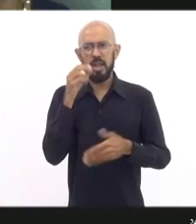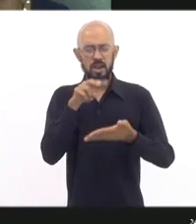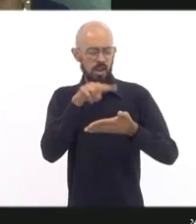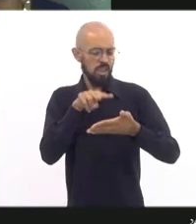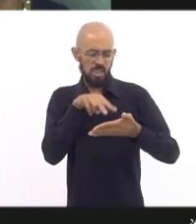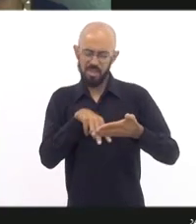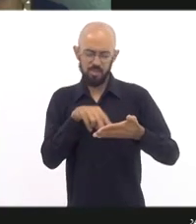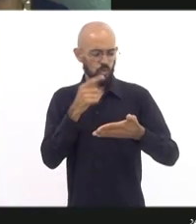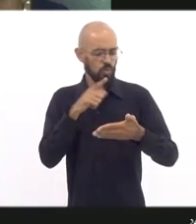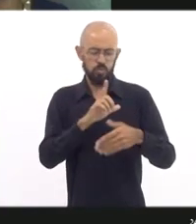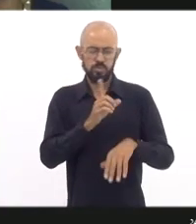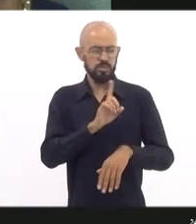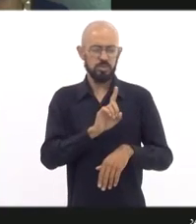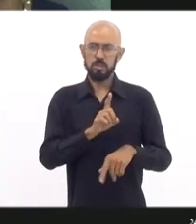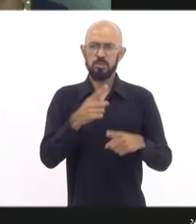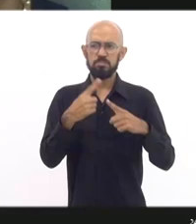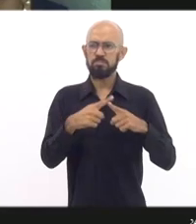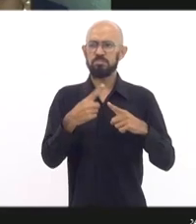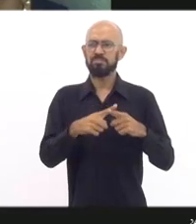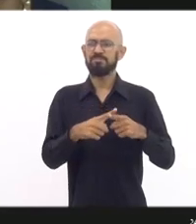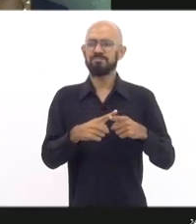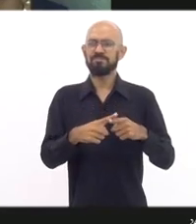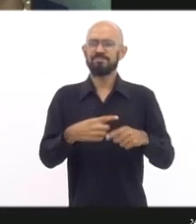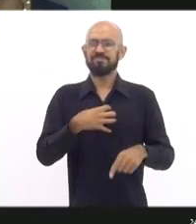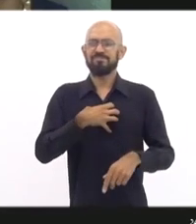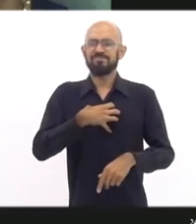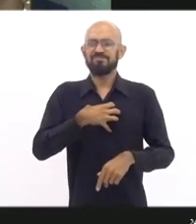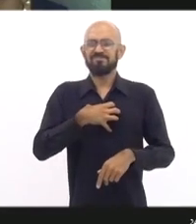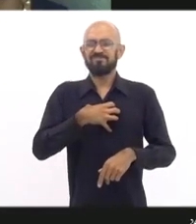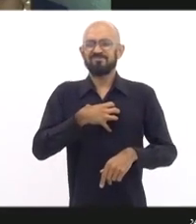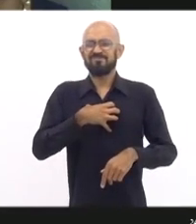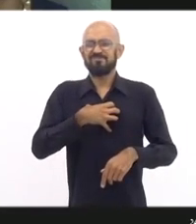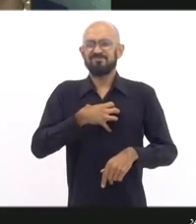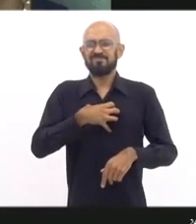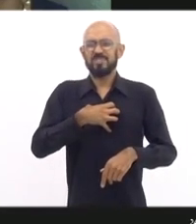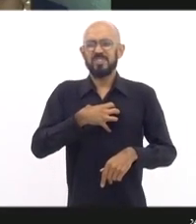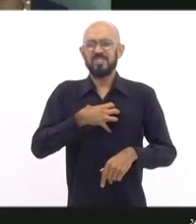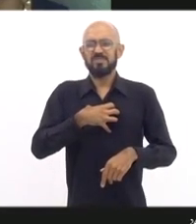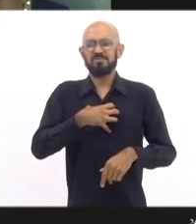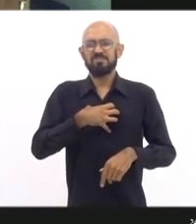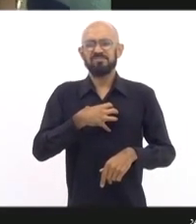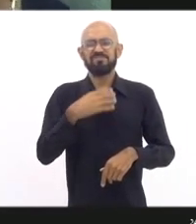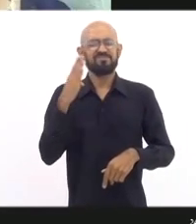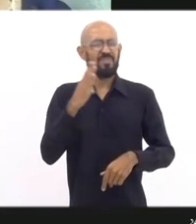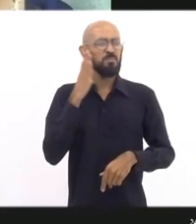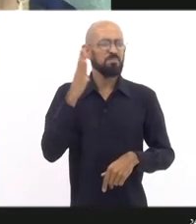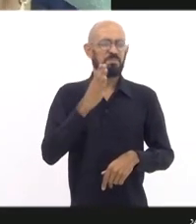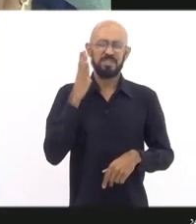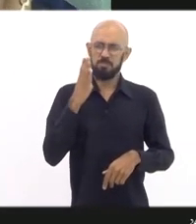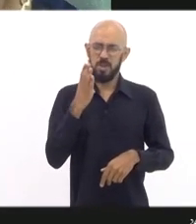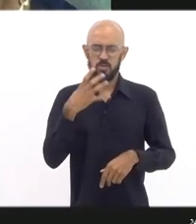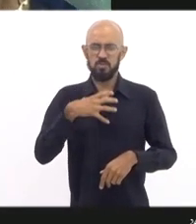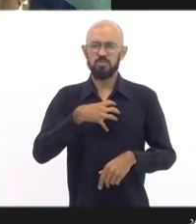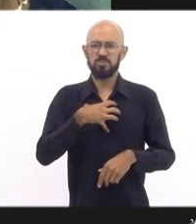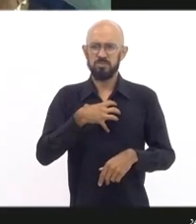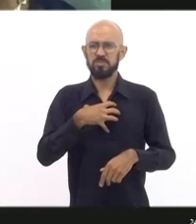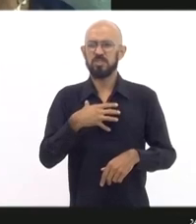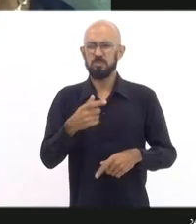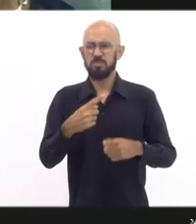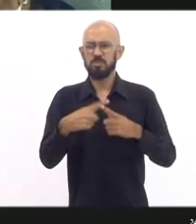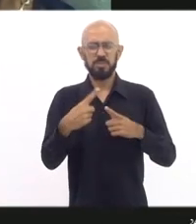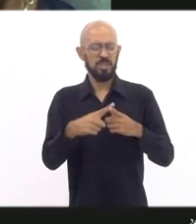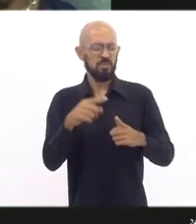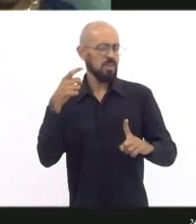não consegui, porque me deu, assim, um mal-estar muito grande da forma que ele foi brutalmente